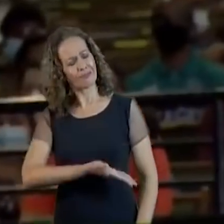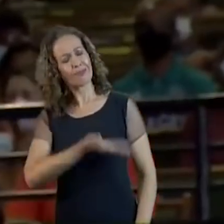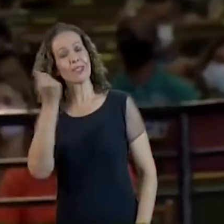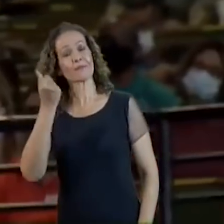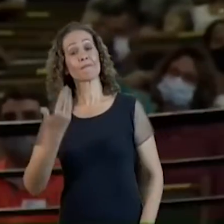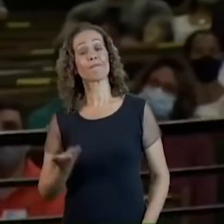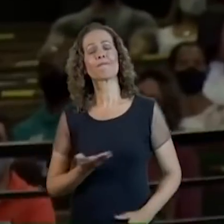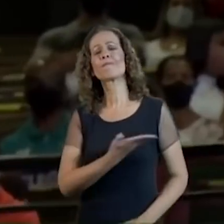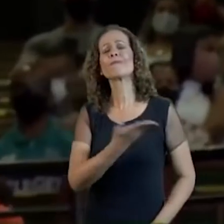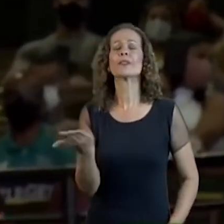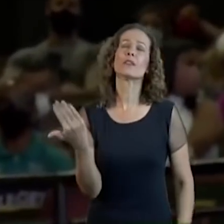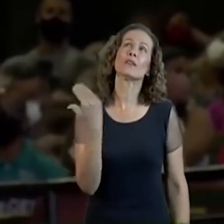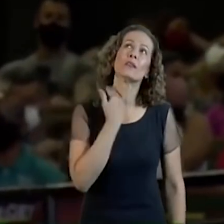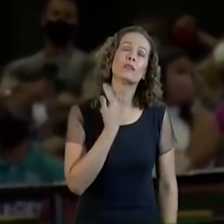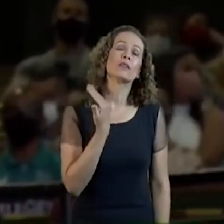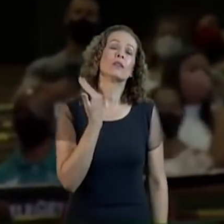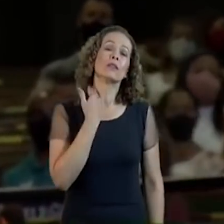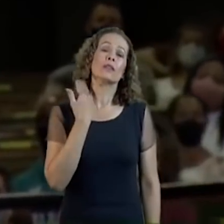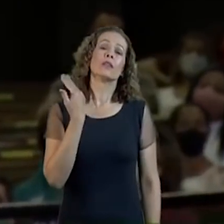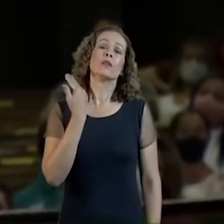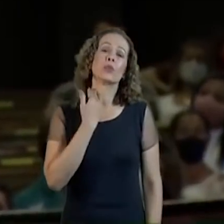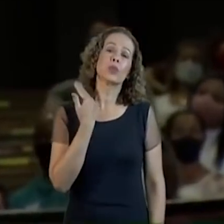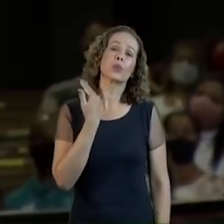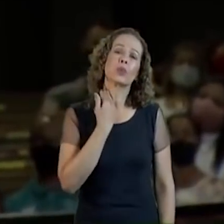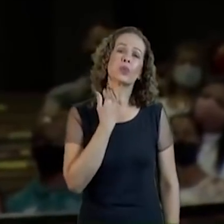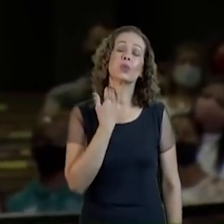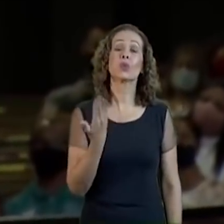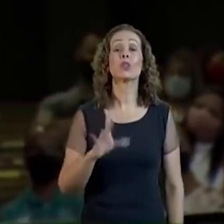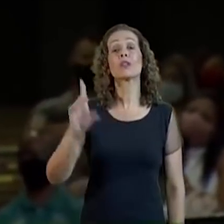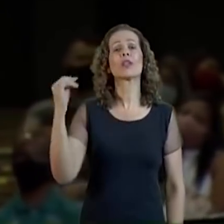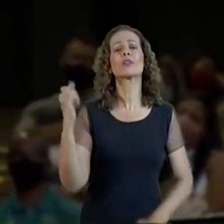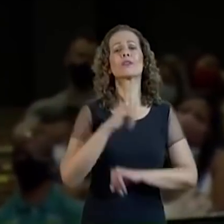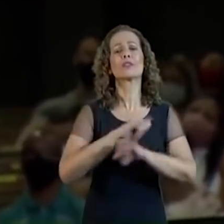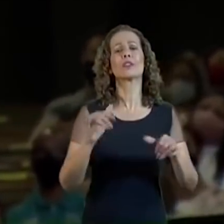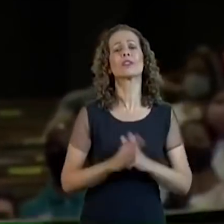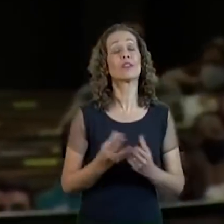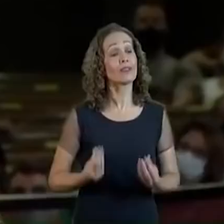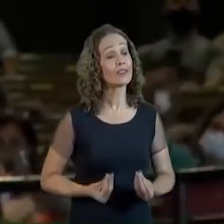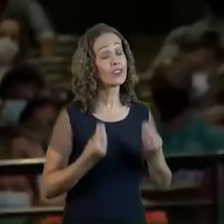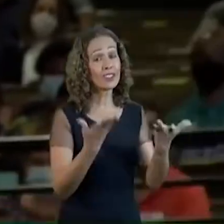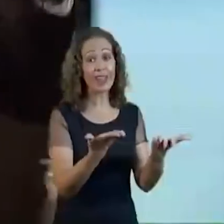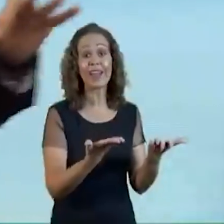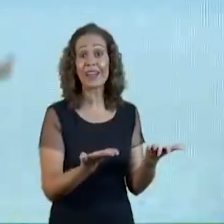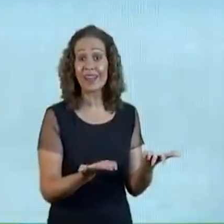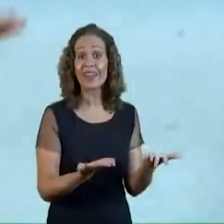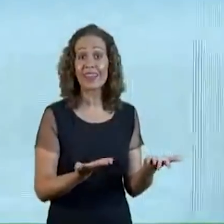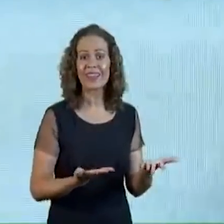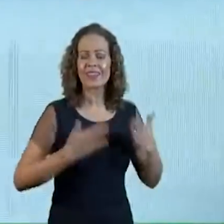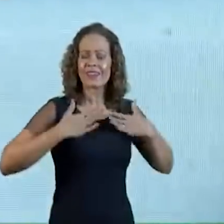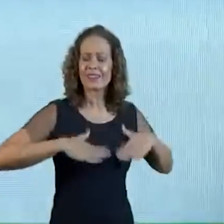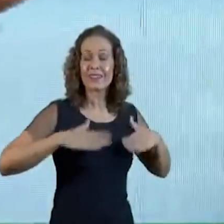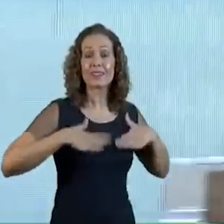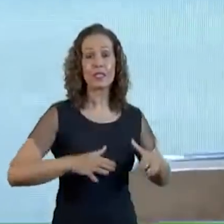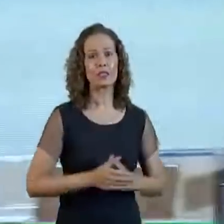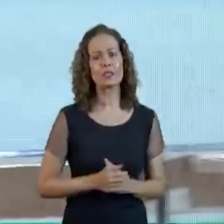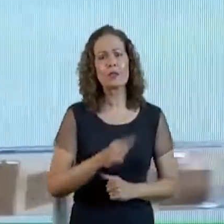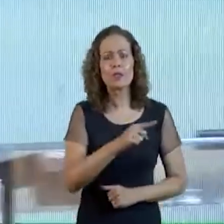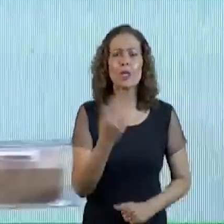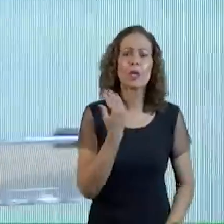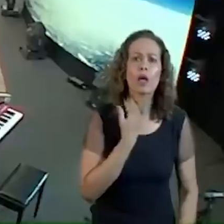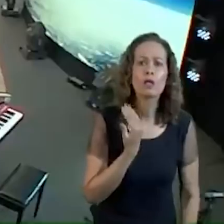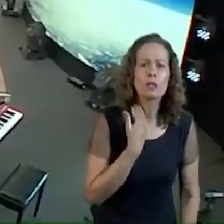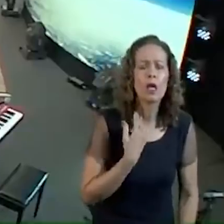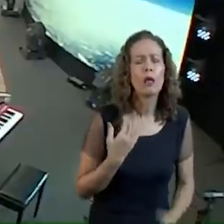Você está cansado Estafado Eu quero te dar descanso Vinde a mim Todos que estão cansados E sobrecarregados E eu vos